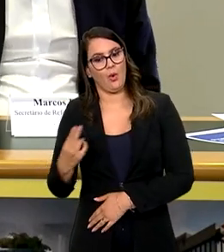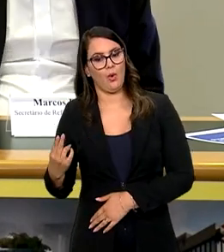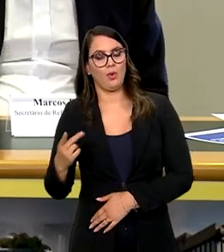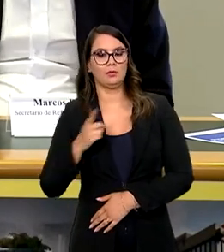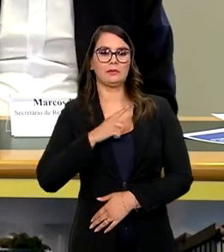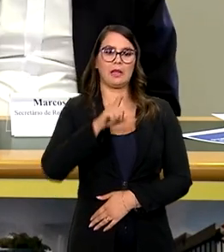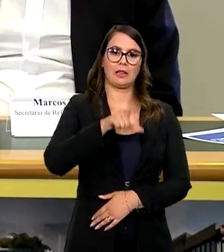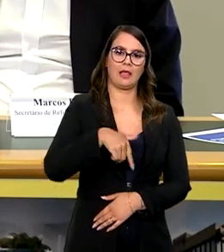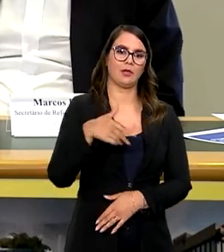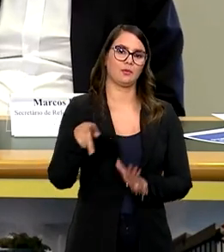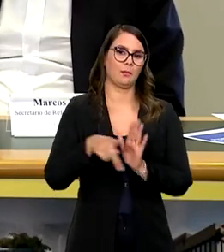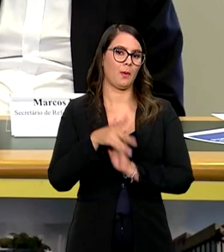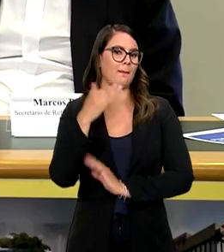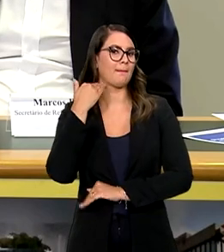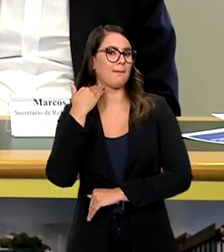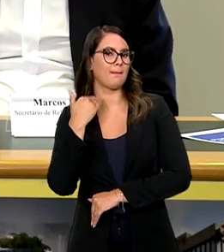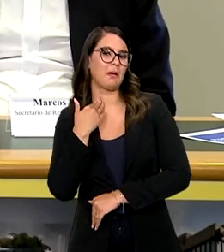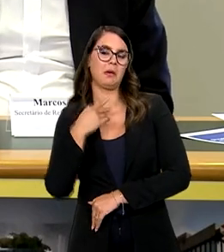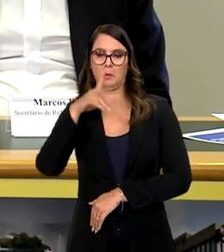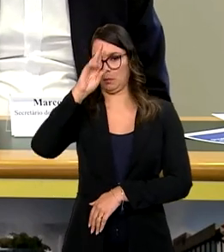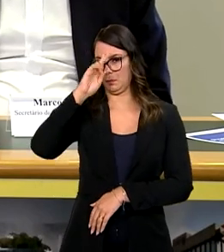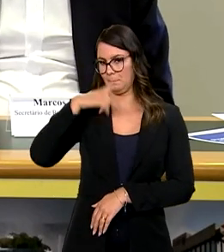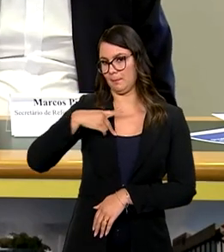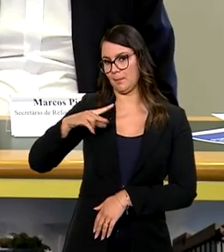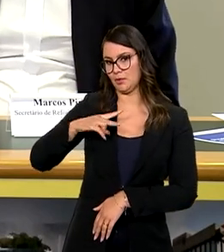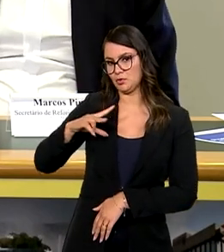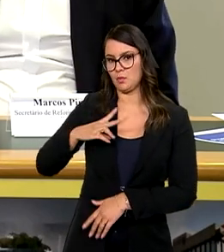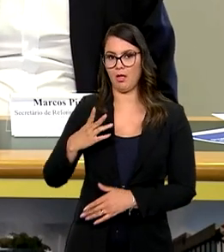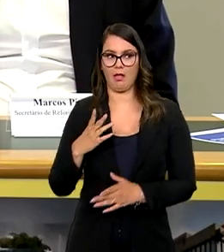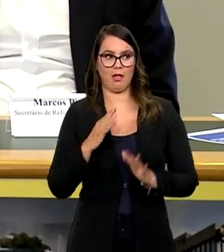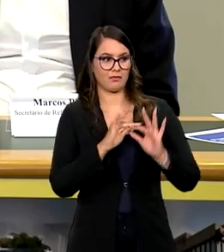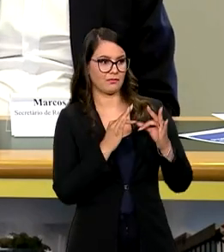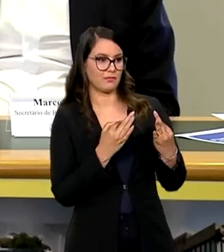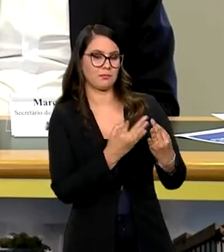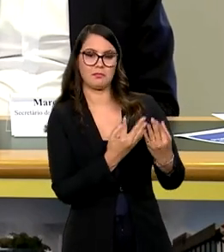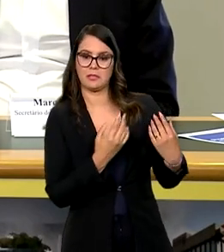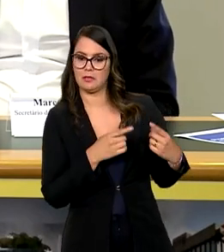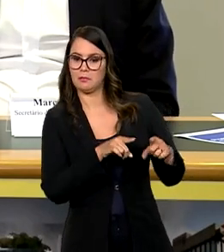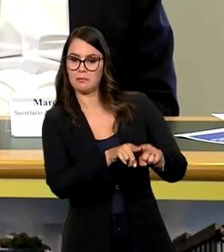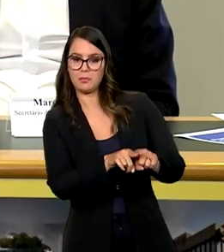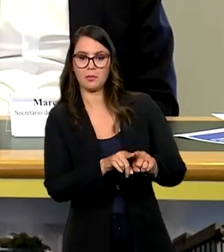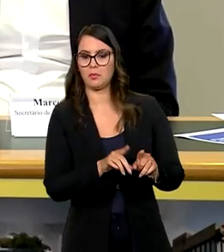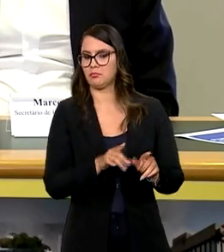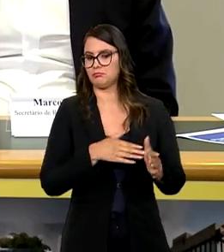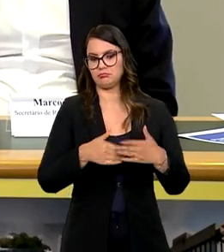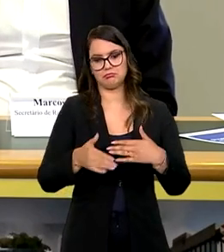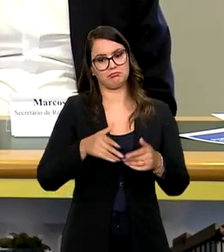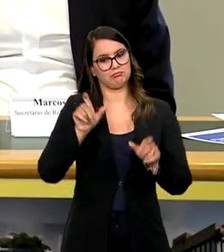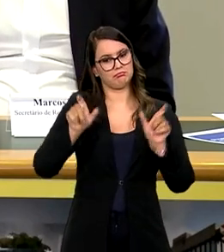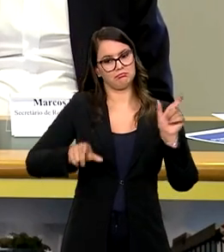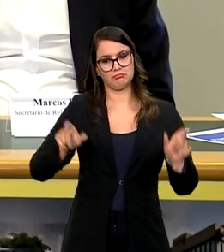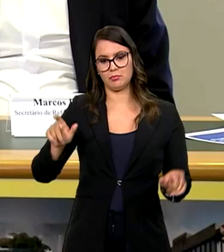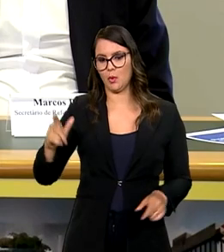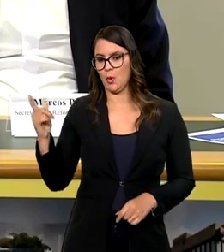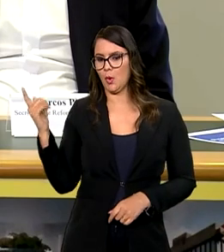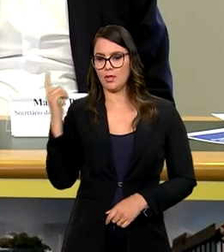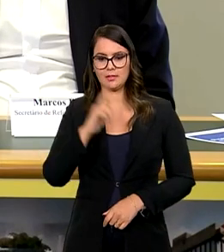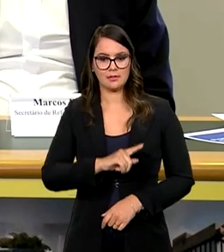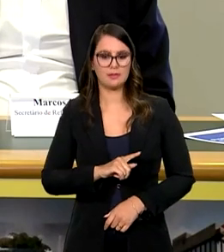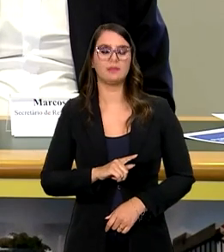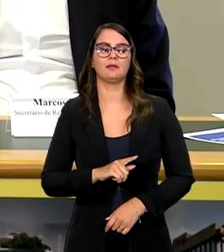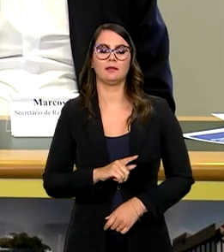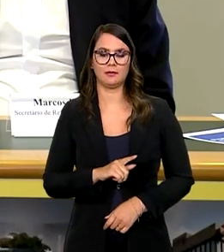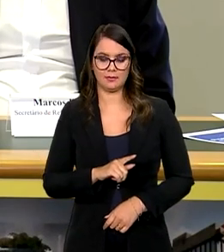crédito bancário, ou crédito pessoal, familiar, como as pessoas conseguirem